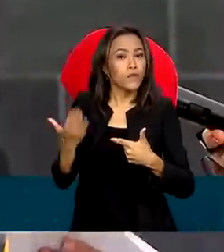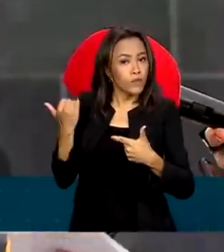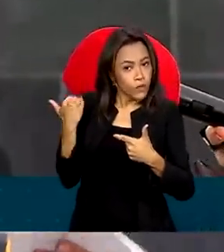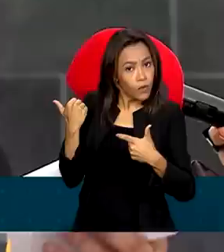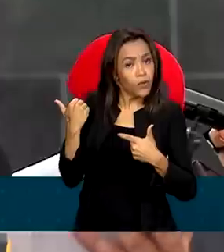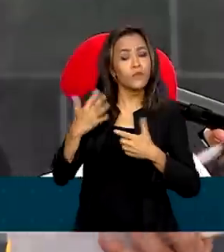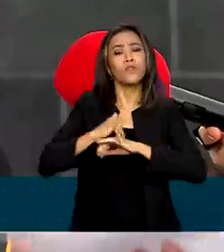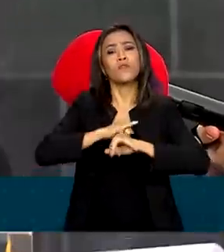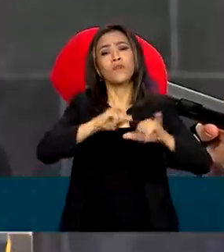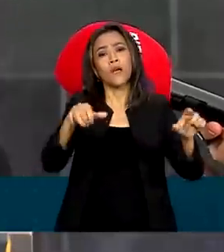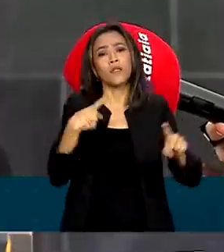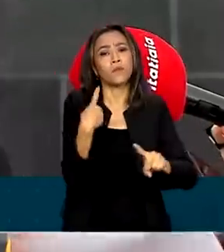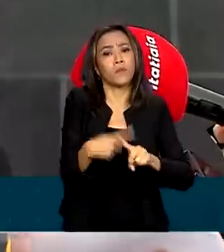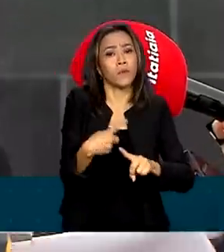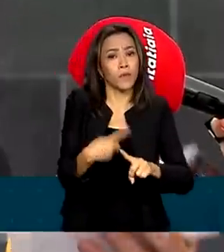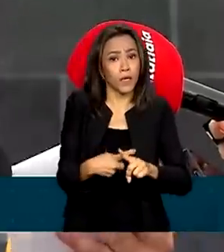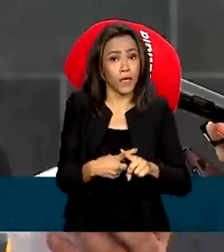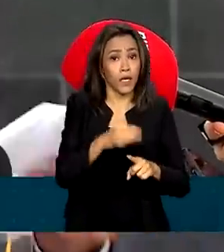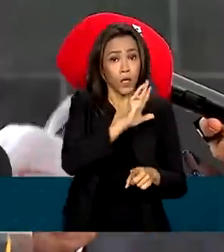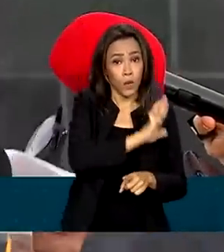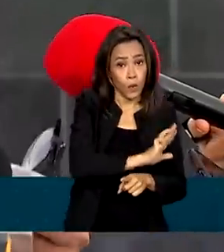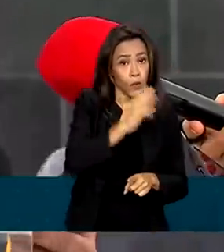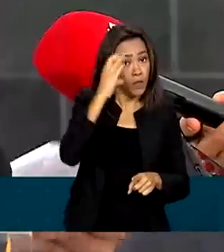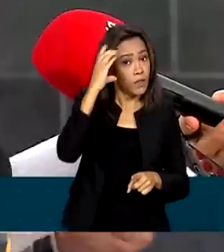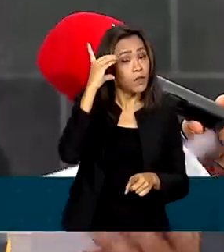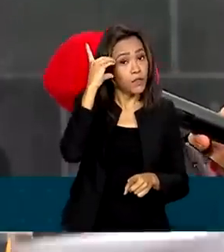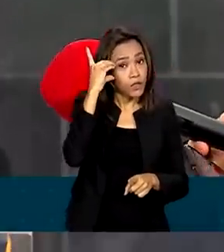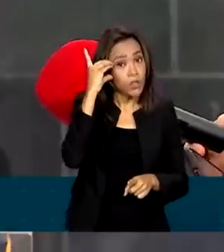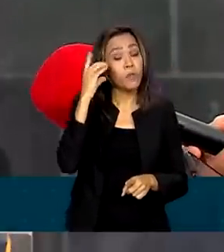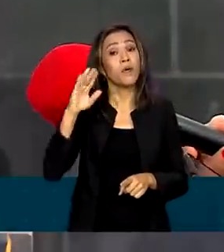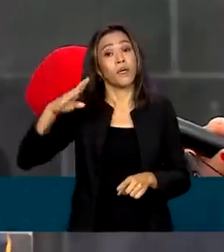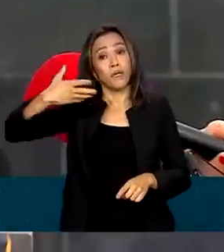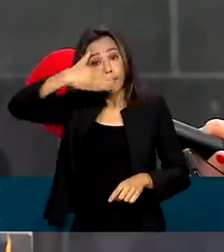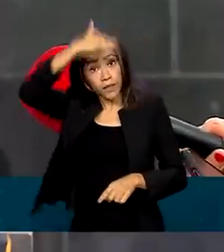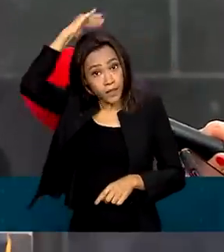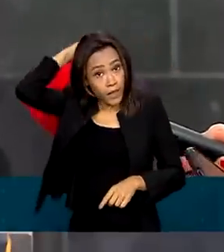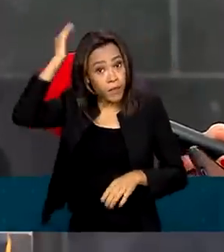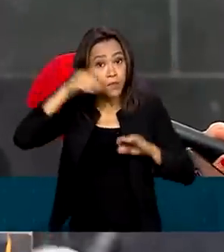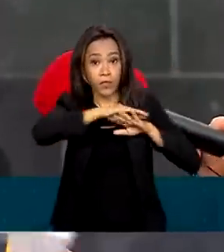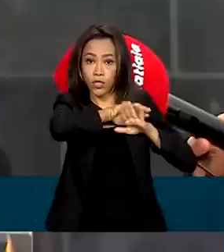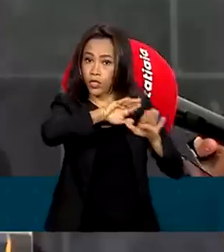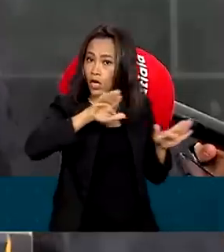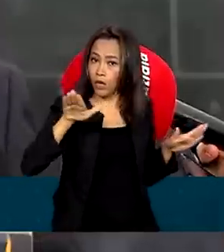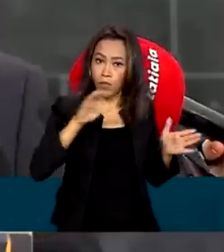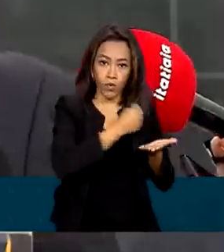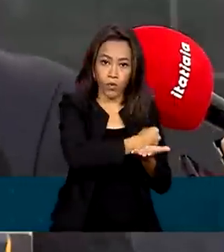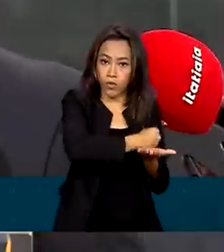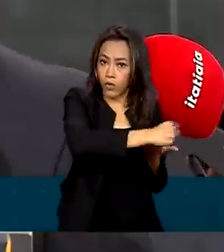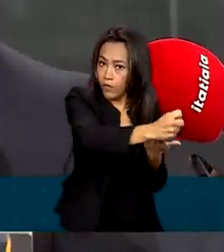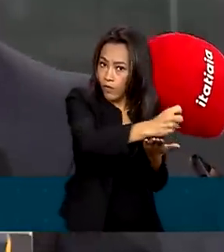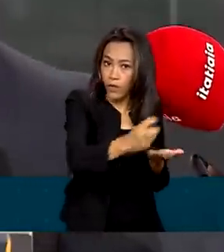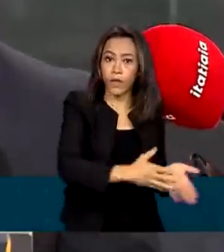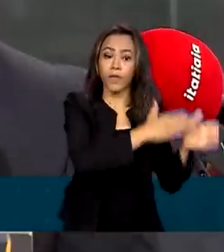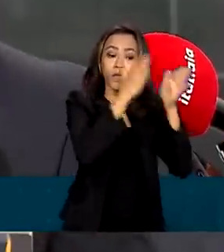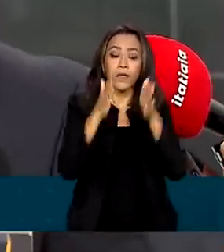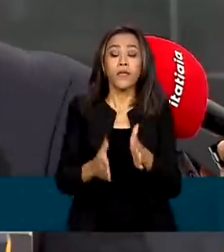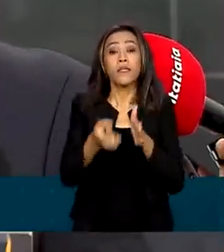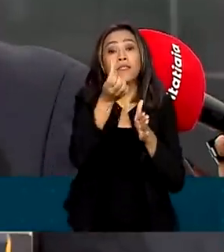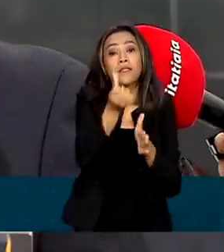porque os mandatos Lula, Dilma e Temer já estavam conclusos e no dia 6 de janeiro